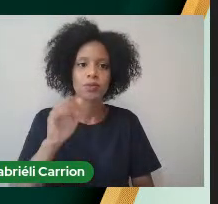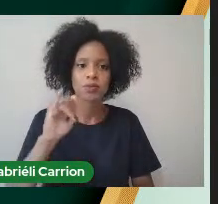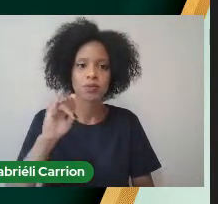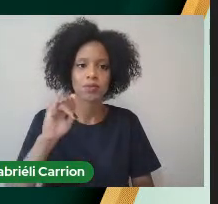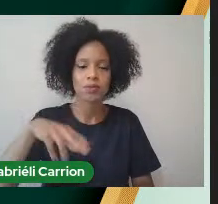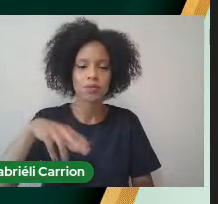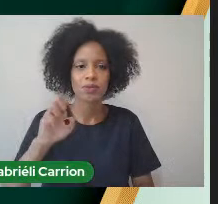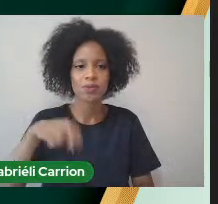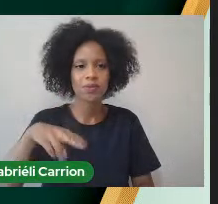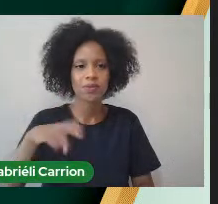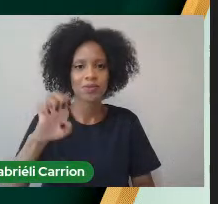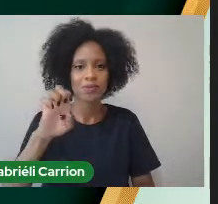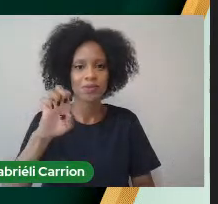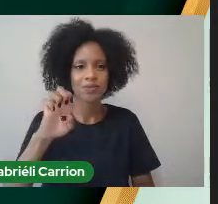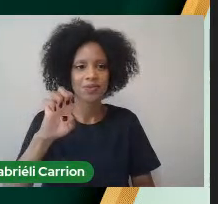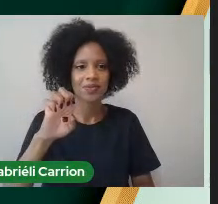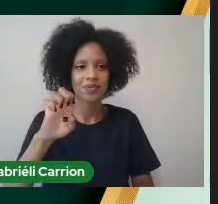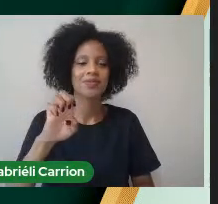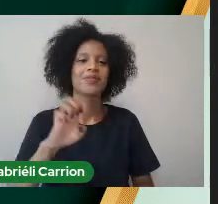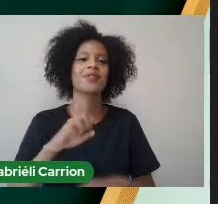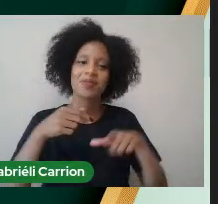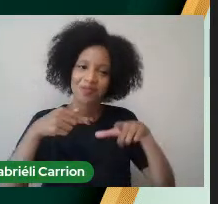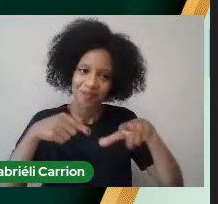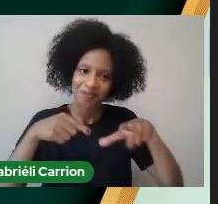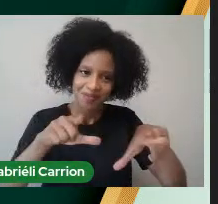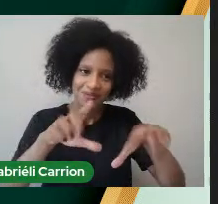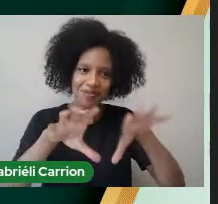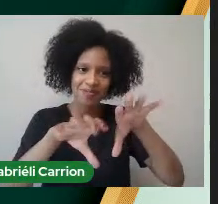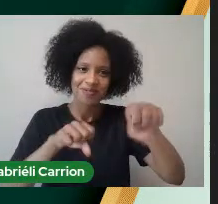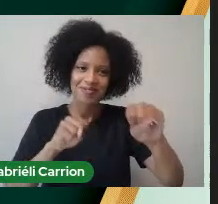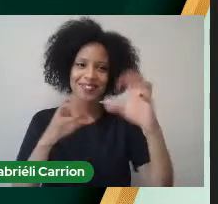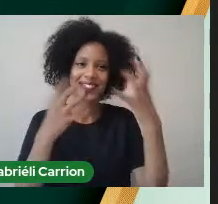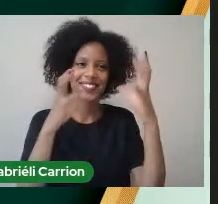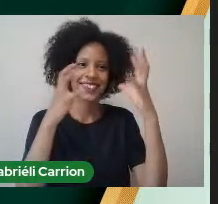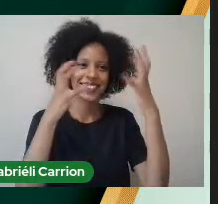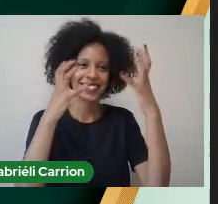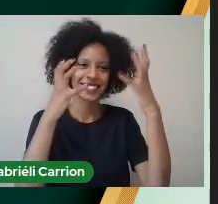Radclav Confira o Teo Grau Parabéns